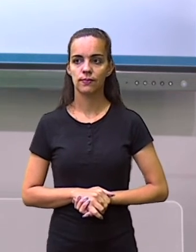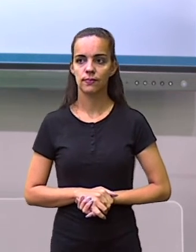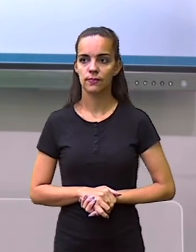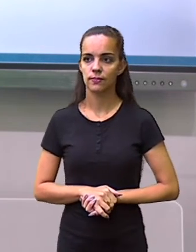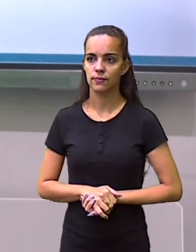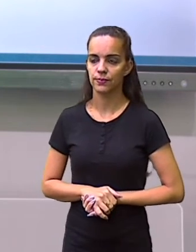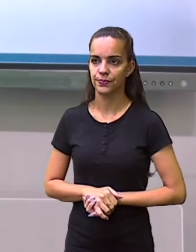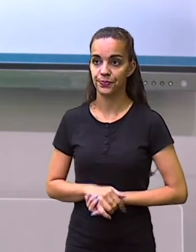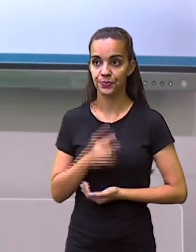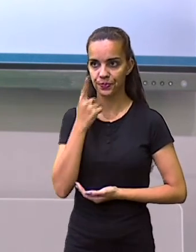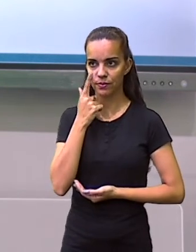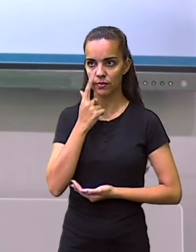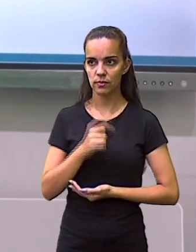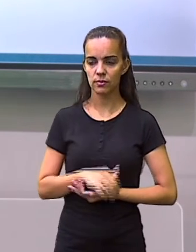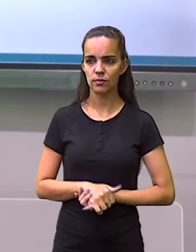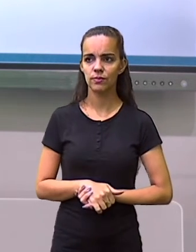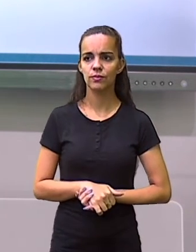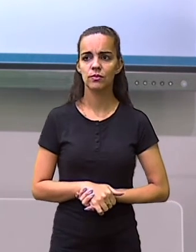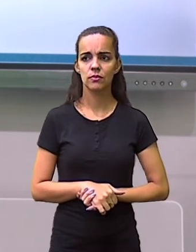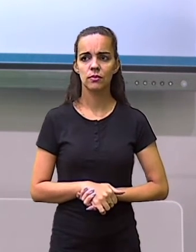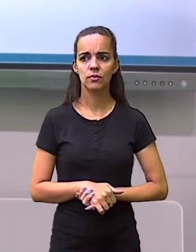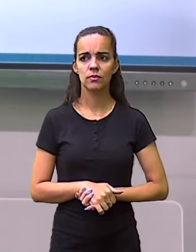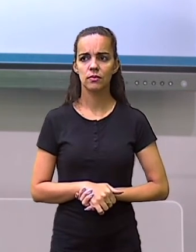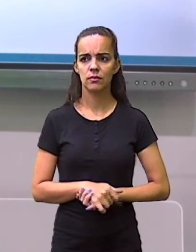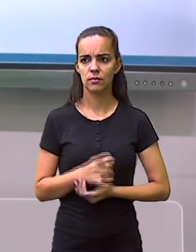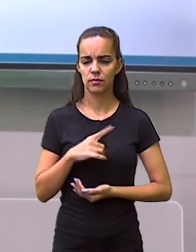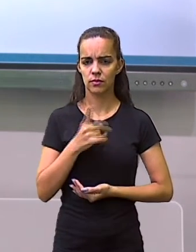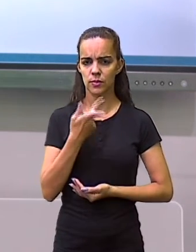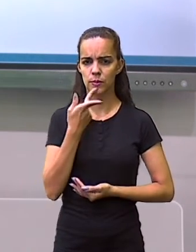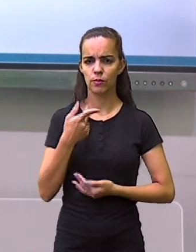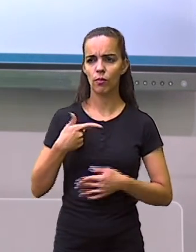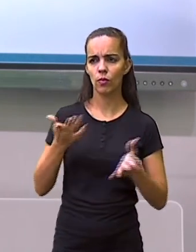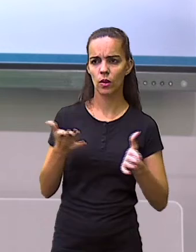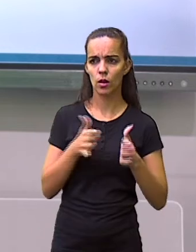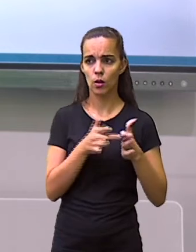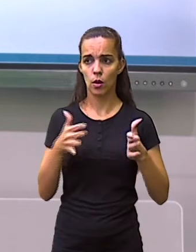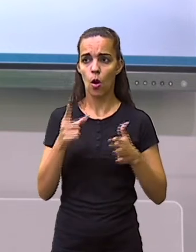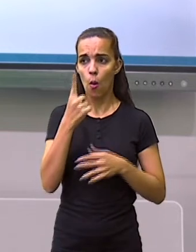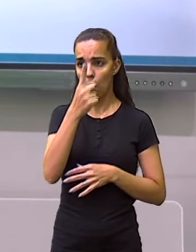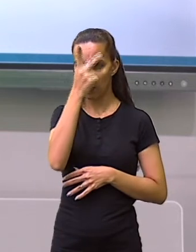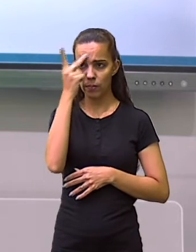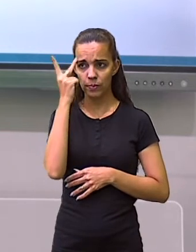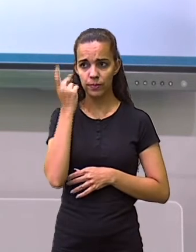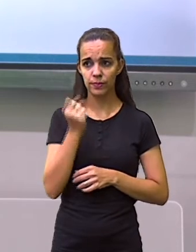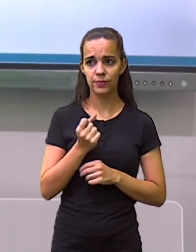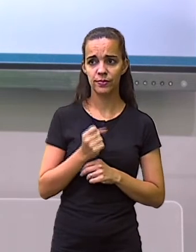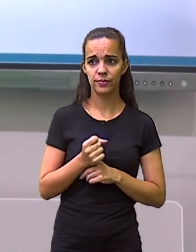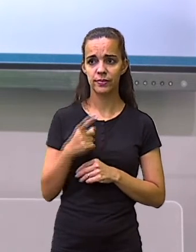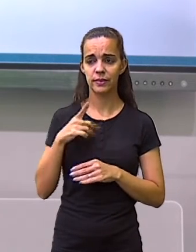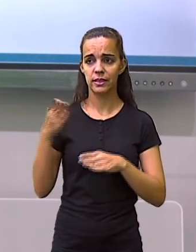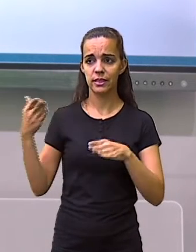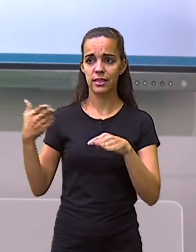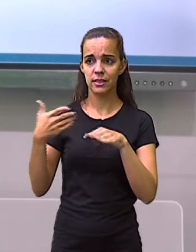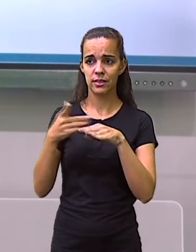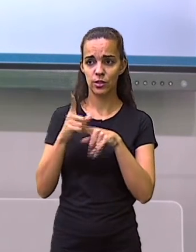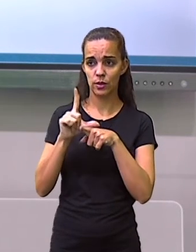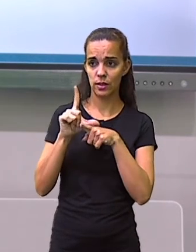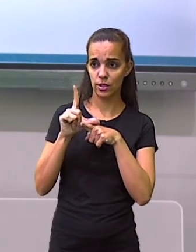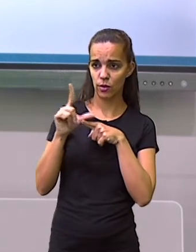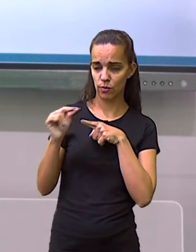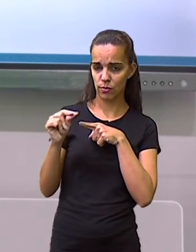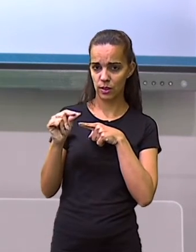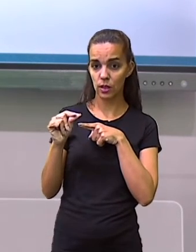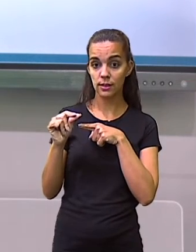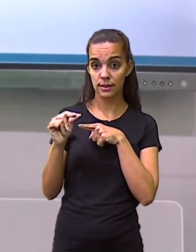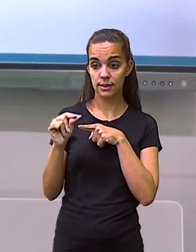Olha só. Um determinado migrante, quando ele sai de uma